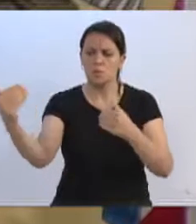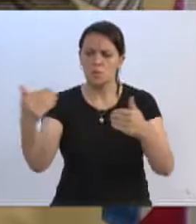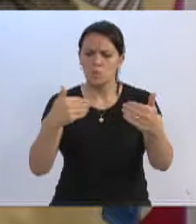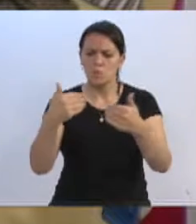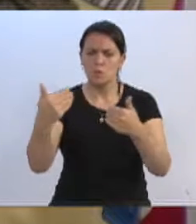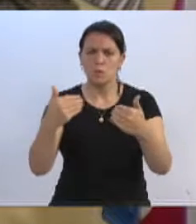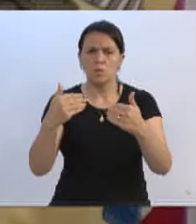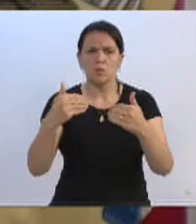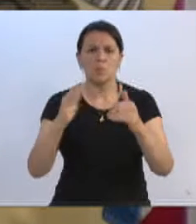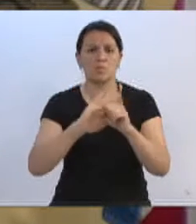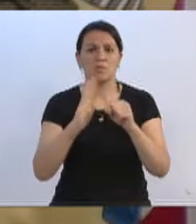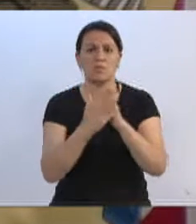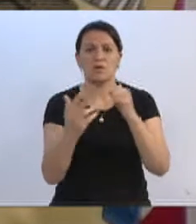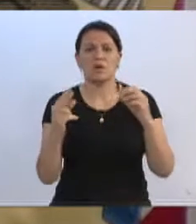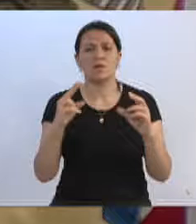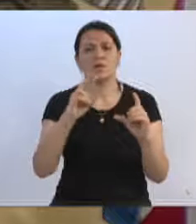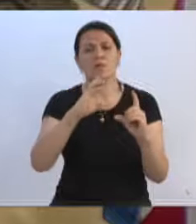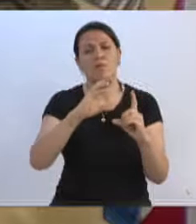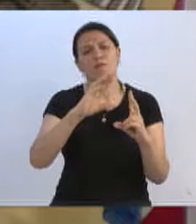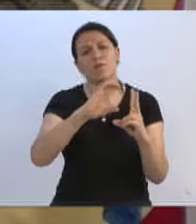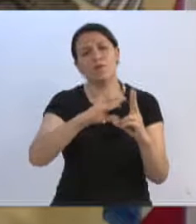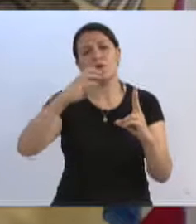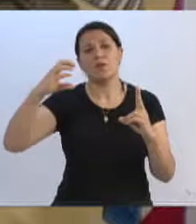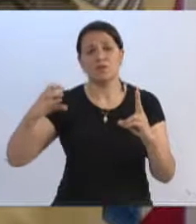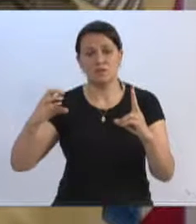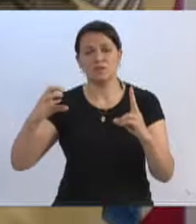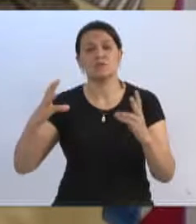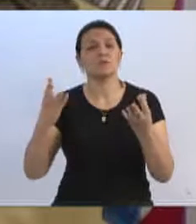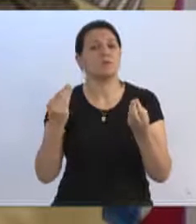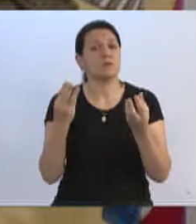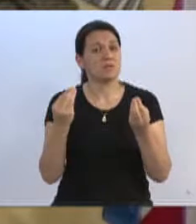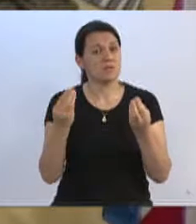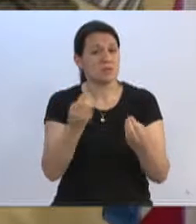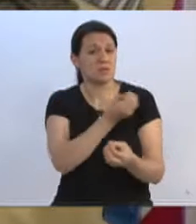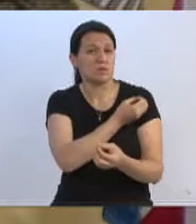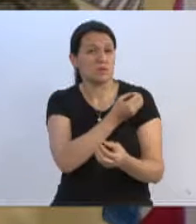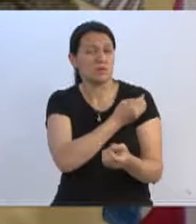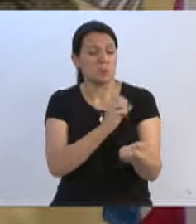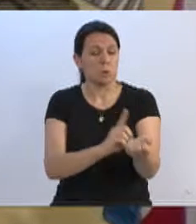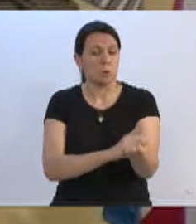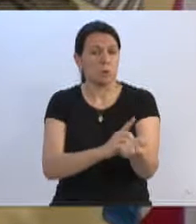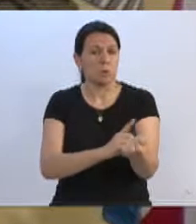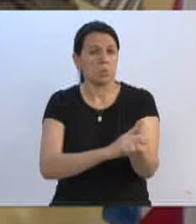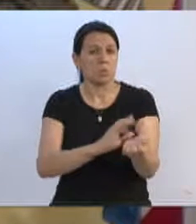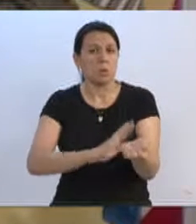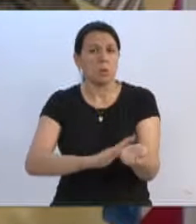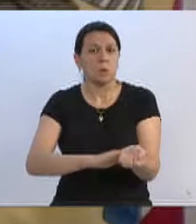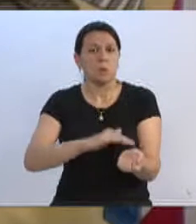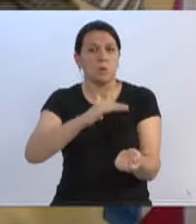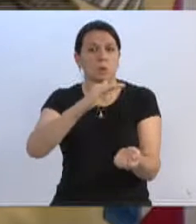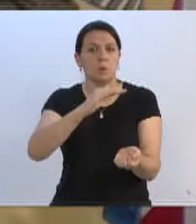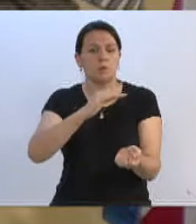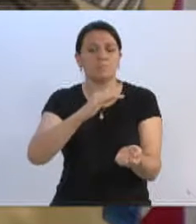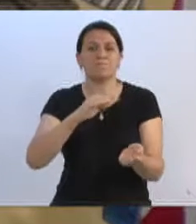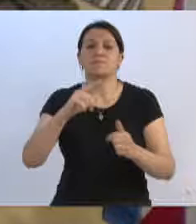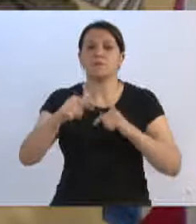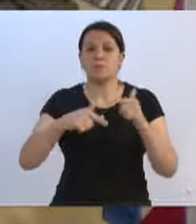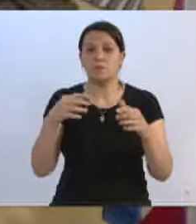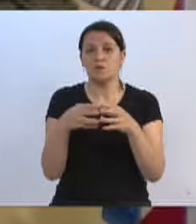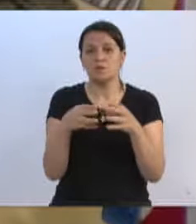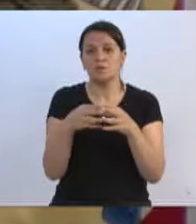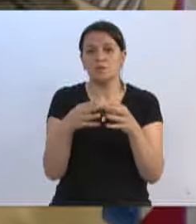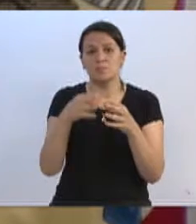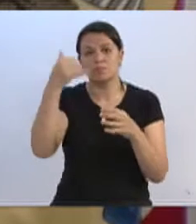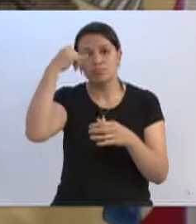bairro Velha Grande, com muita demanda na área da saúde, grande número de gestantes, hipertensos, diabéticos, com vulnerabilidade social, trabalho de grupos e preventivo, que